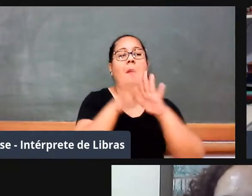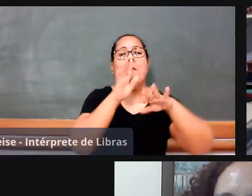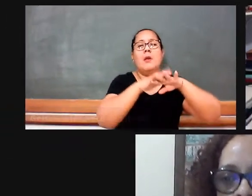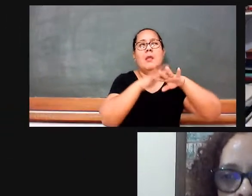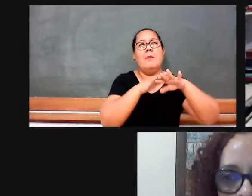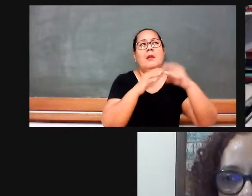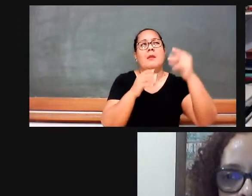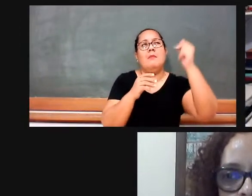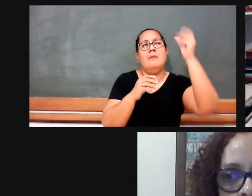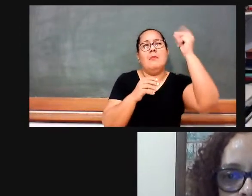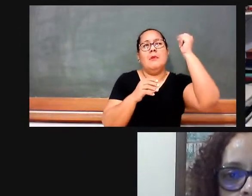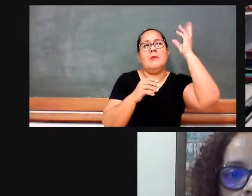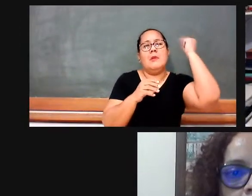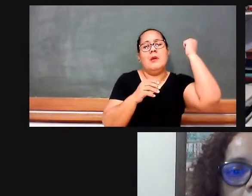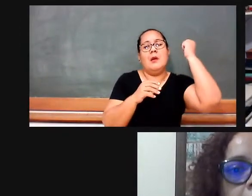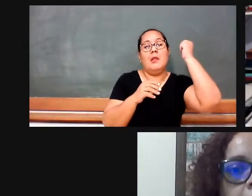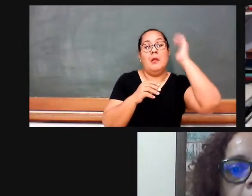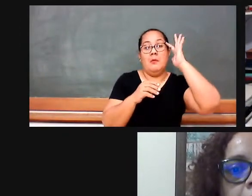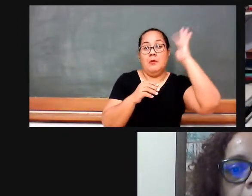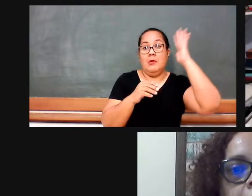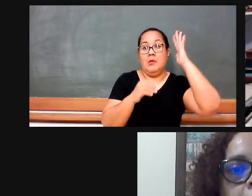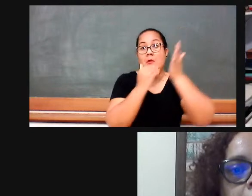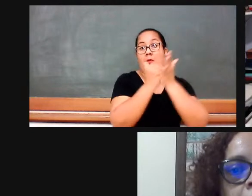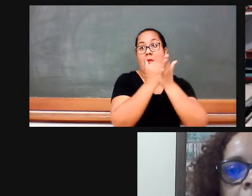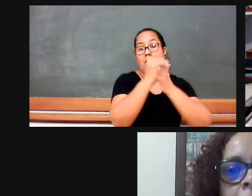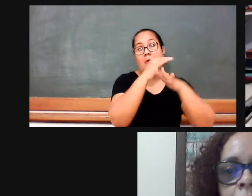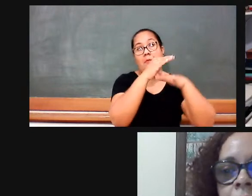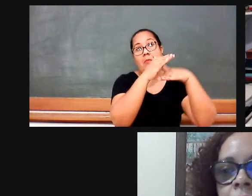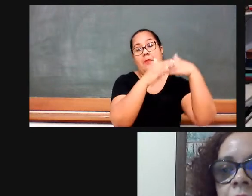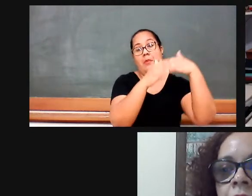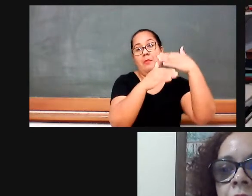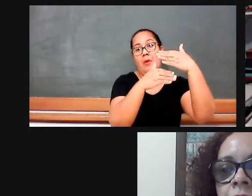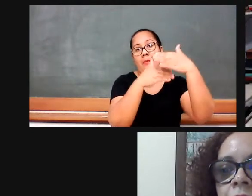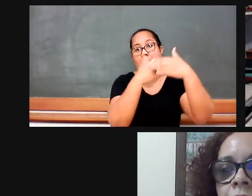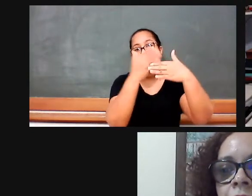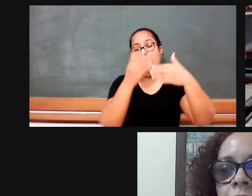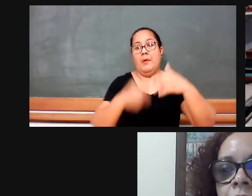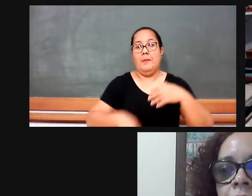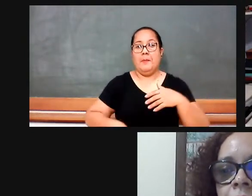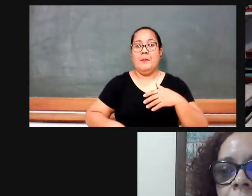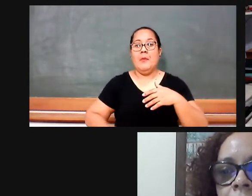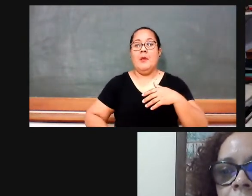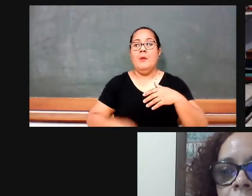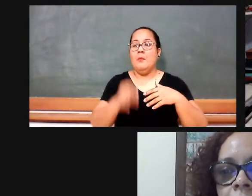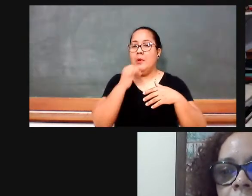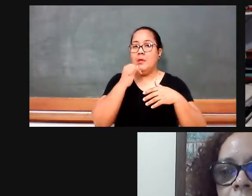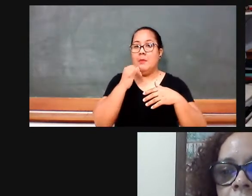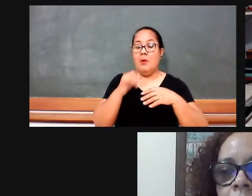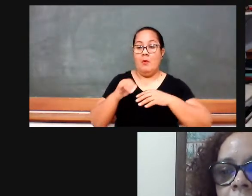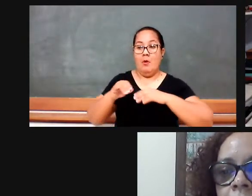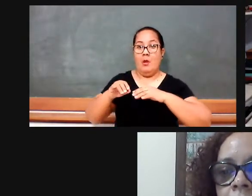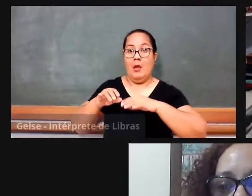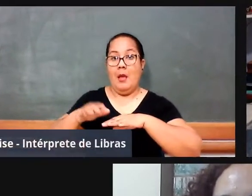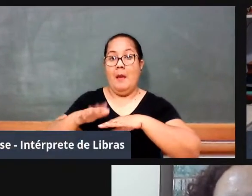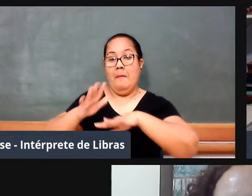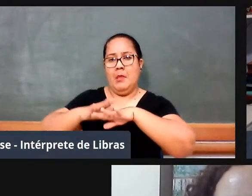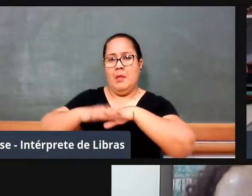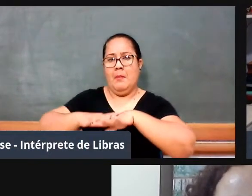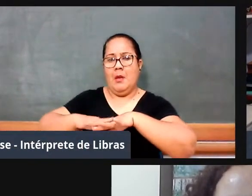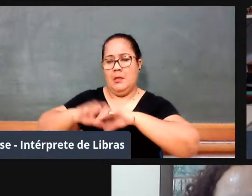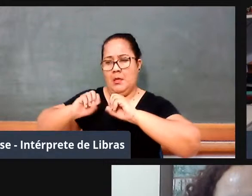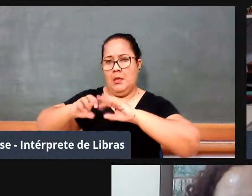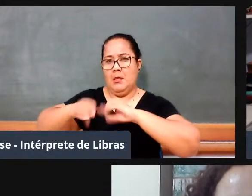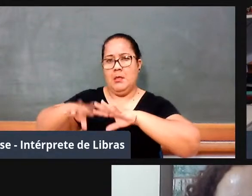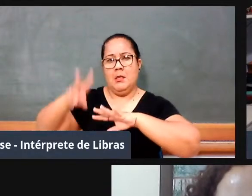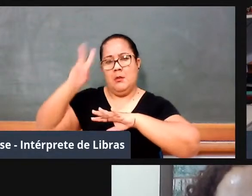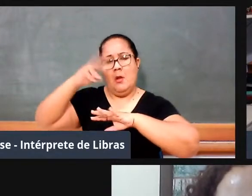científico, etc., né, e, quando a gente fala da história da educação matemática, nós estamos falando de